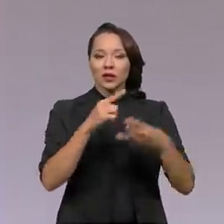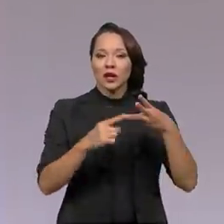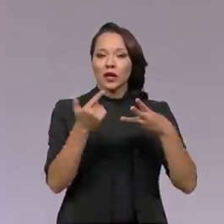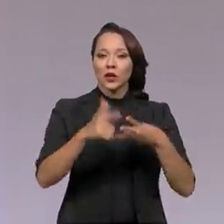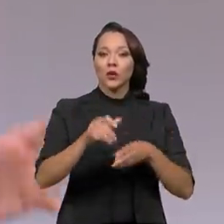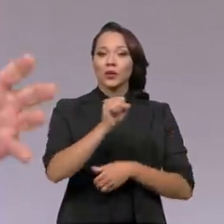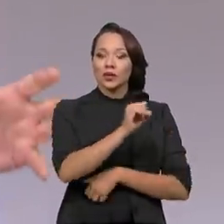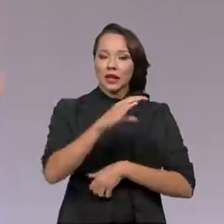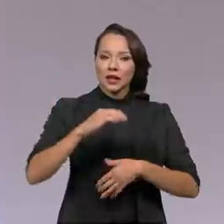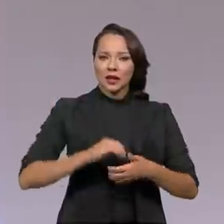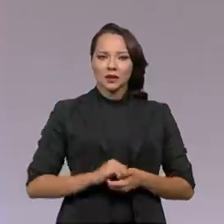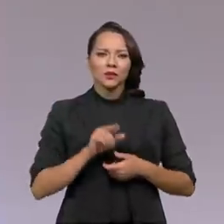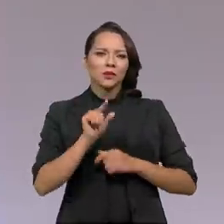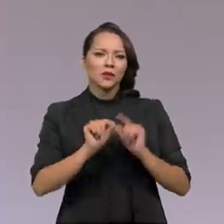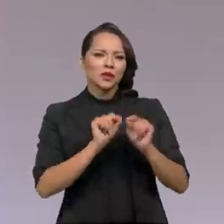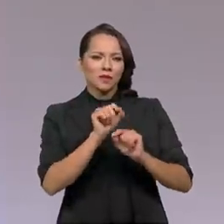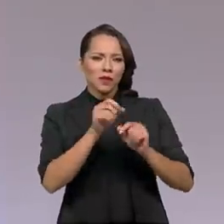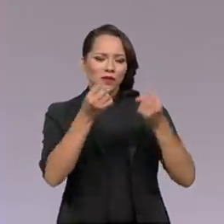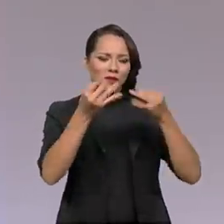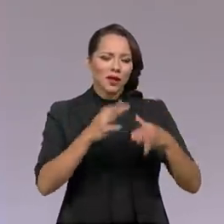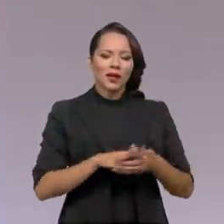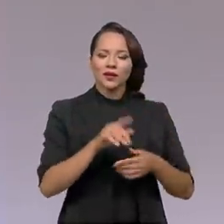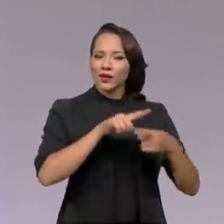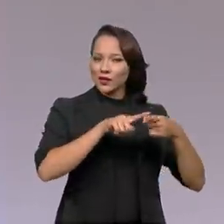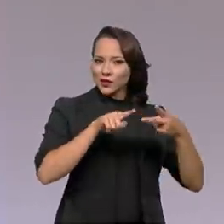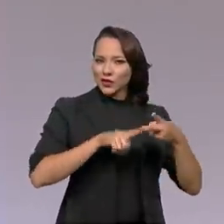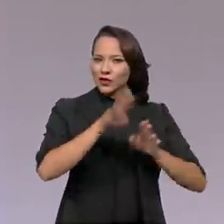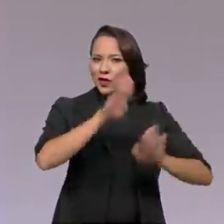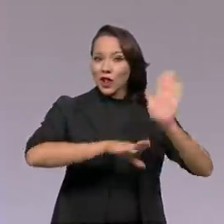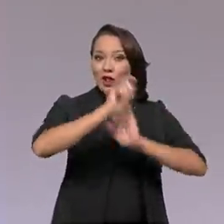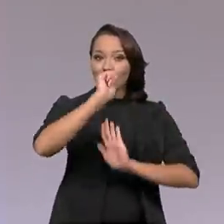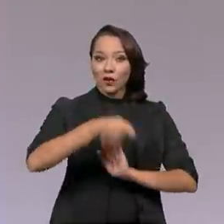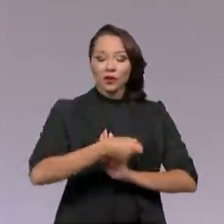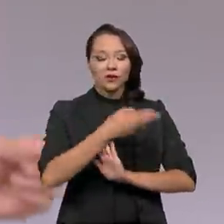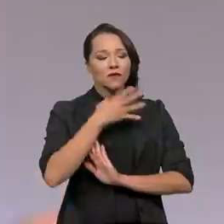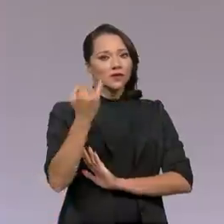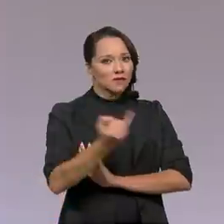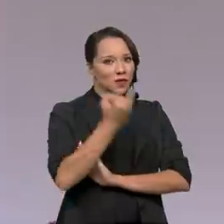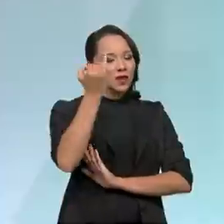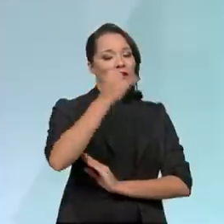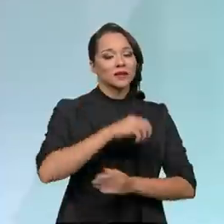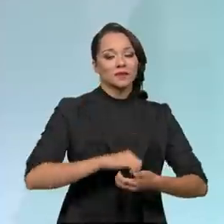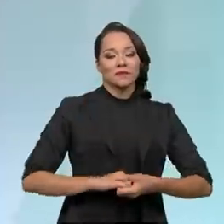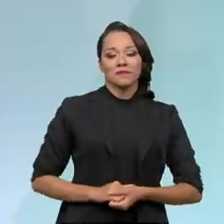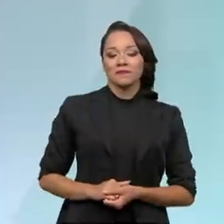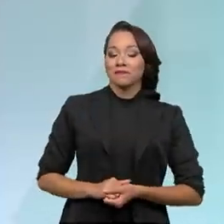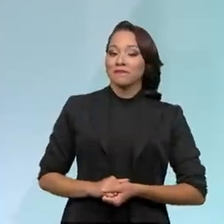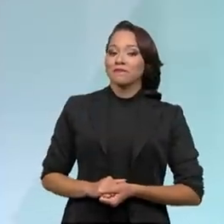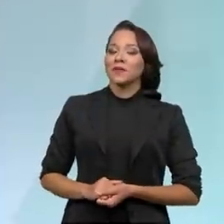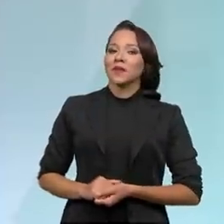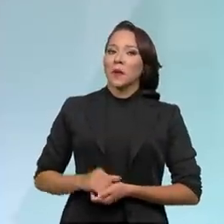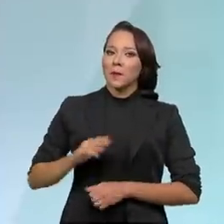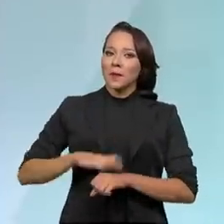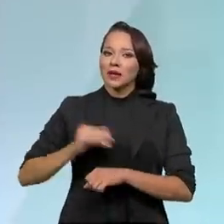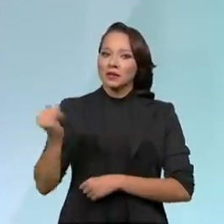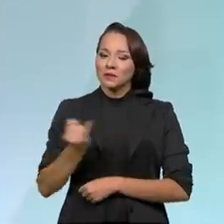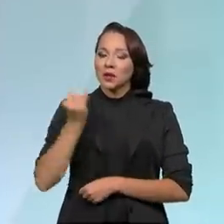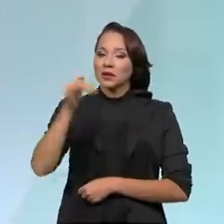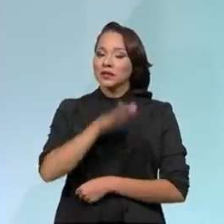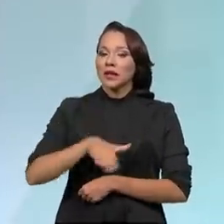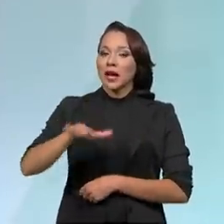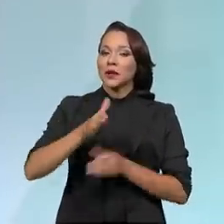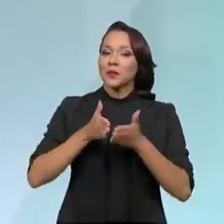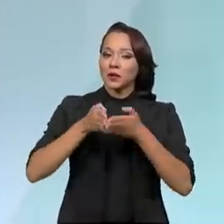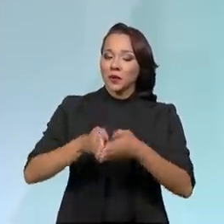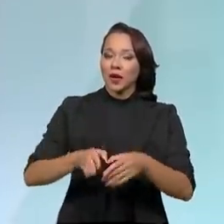Catarina. O o senhor pode falar desses dois leilões que foram leilões muito importantes? Leilões importantes, se gente pegar no setor portuário, em